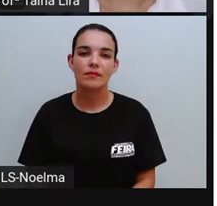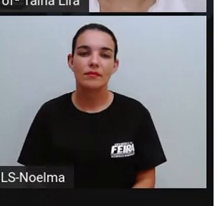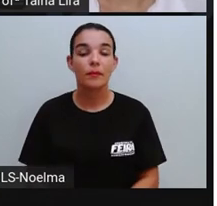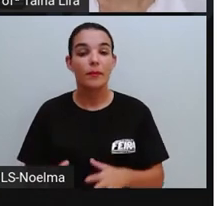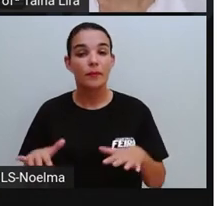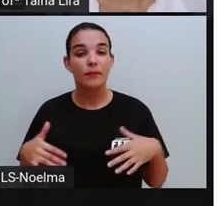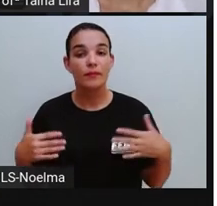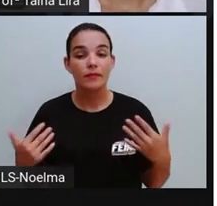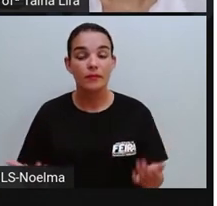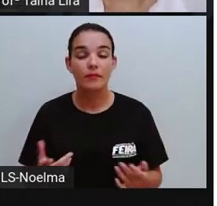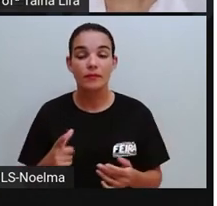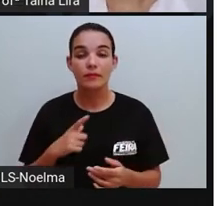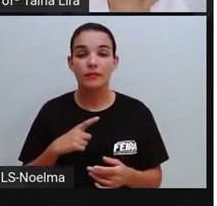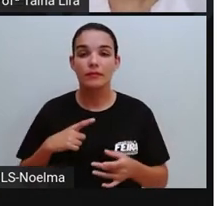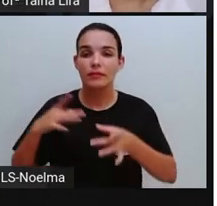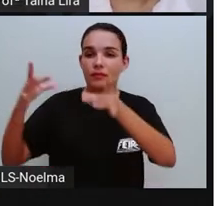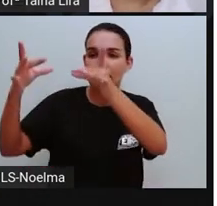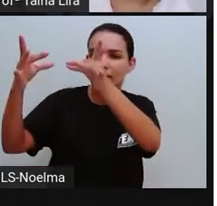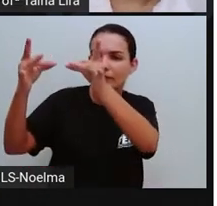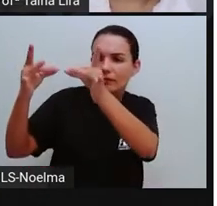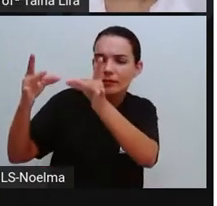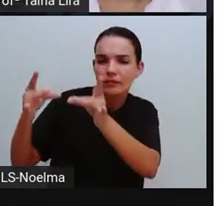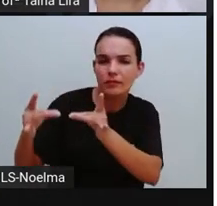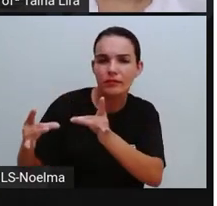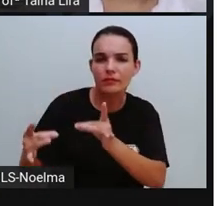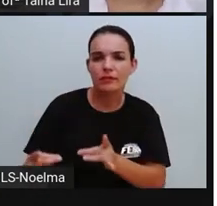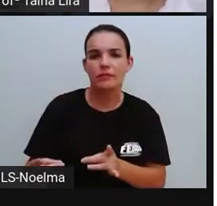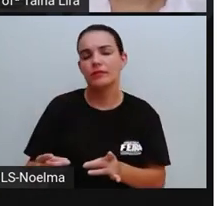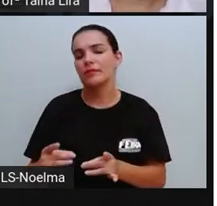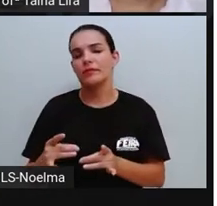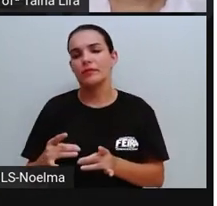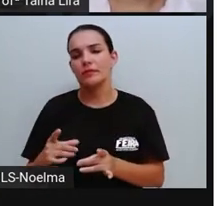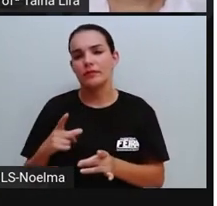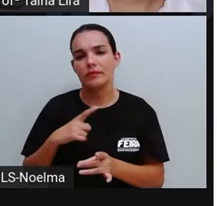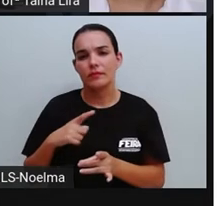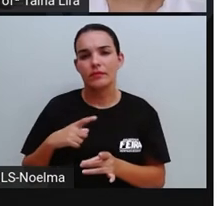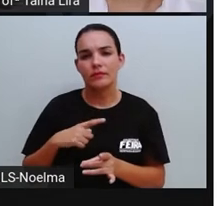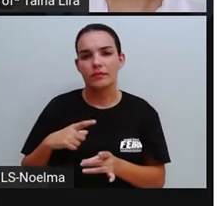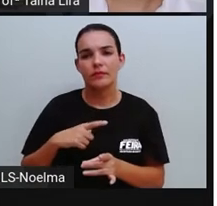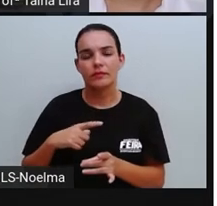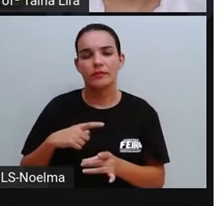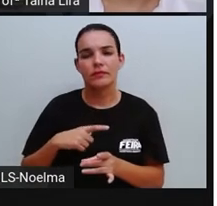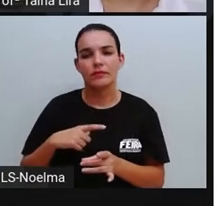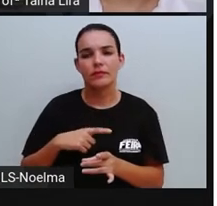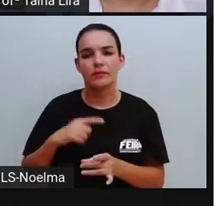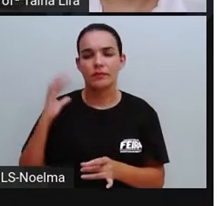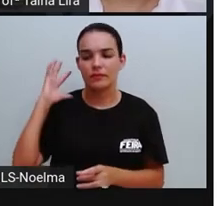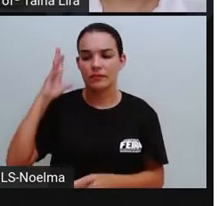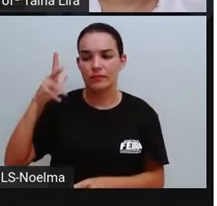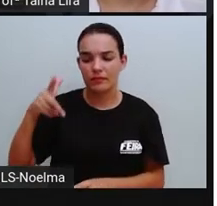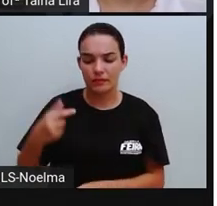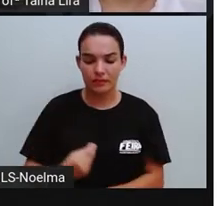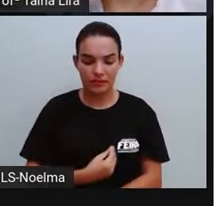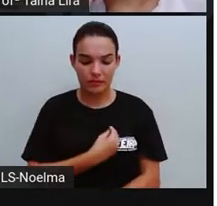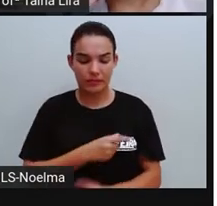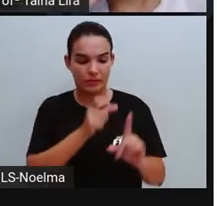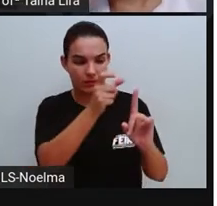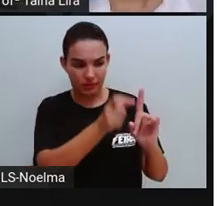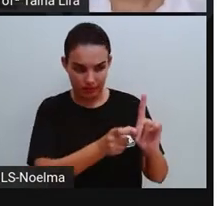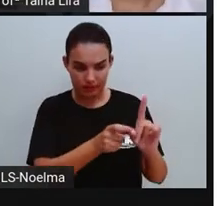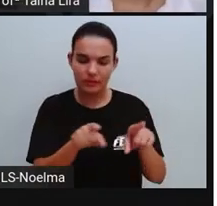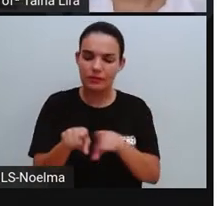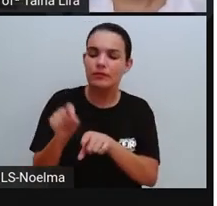Bom, e quais são os elementos da biografia, da autobiografia? Então,